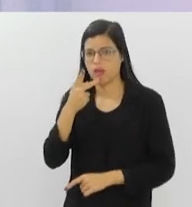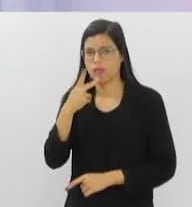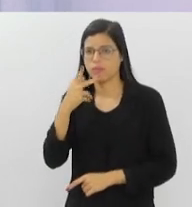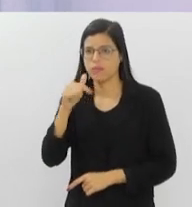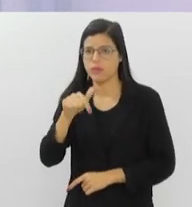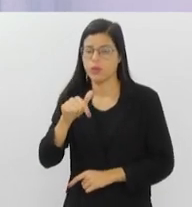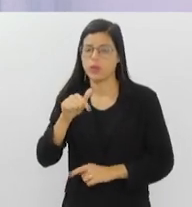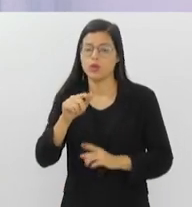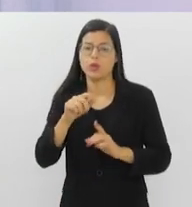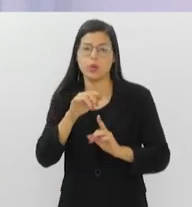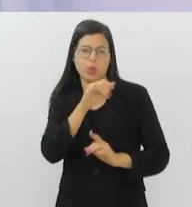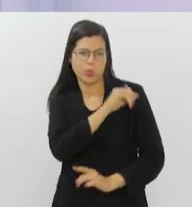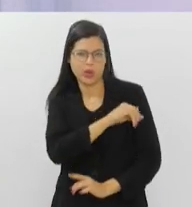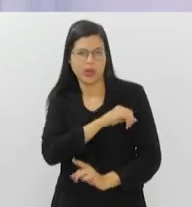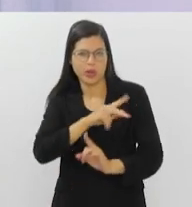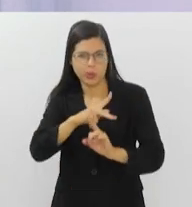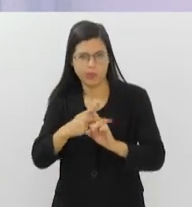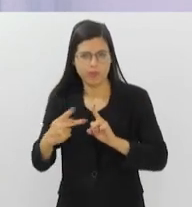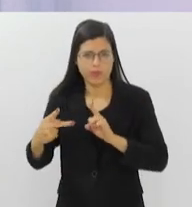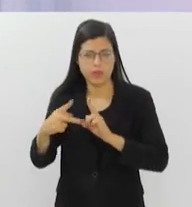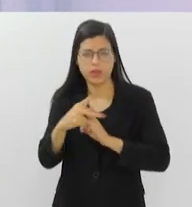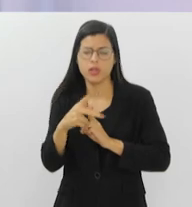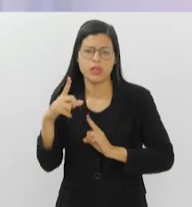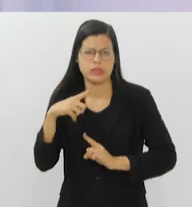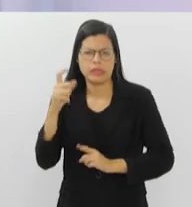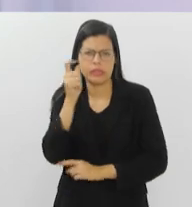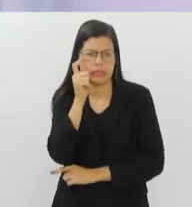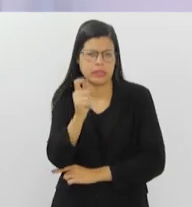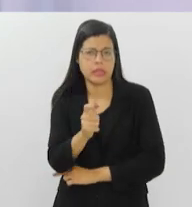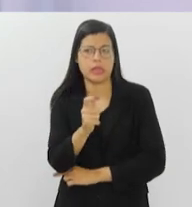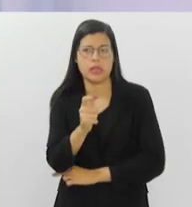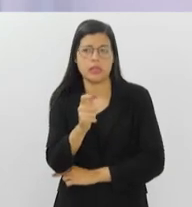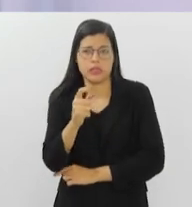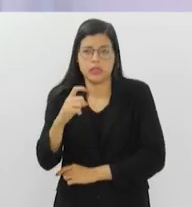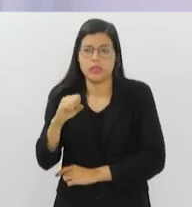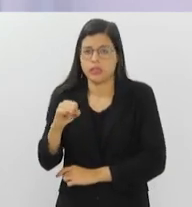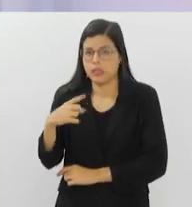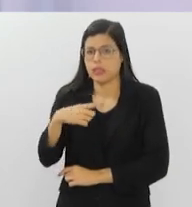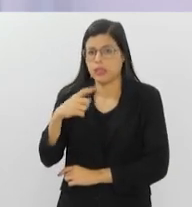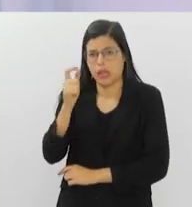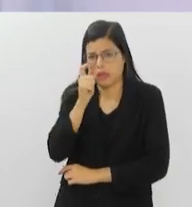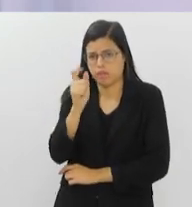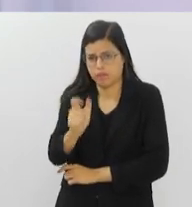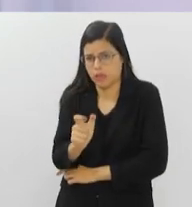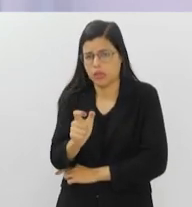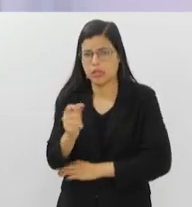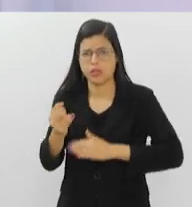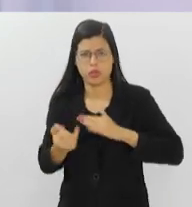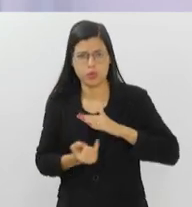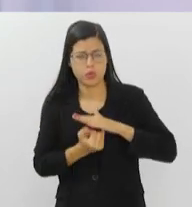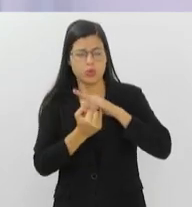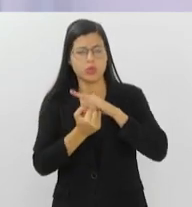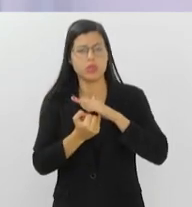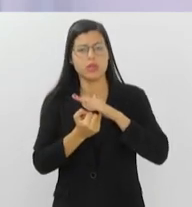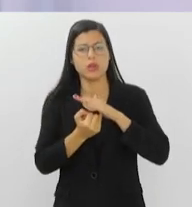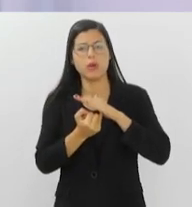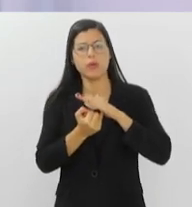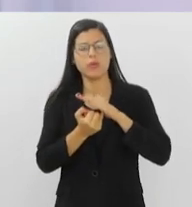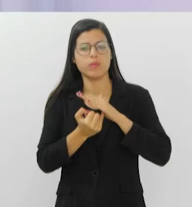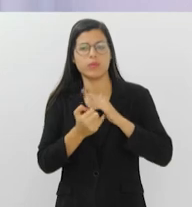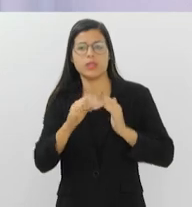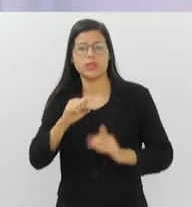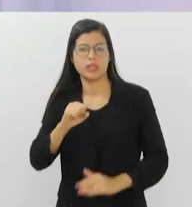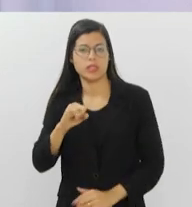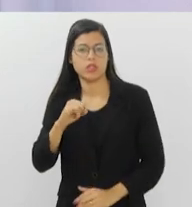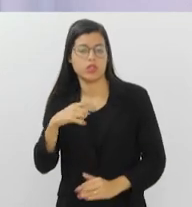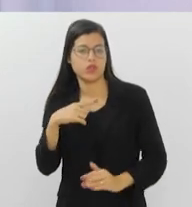Rio Previdência tem esse interesse. Se há o interesse do Rio Previdência, e caso haja um